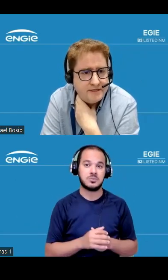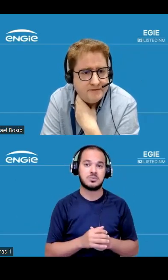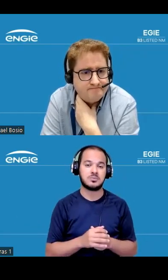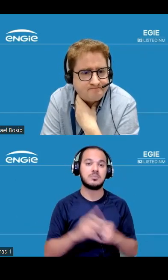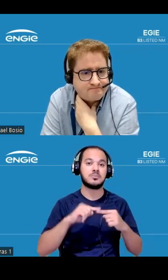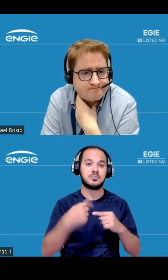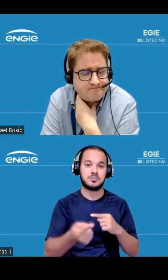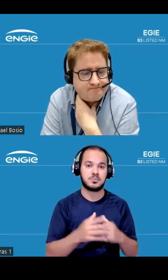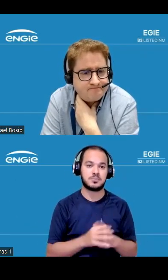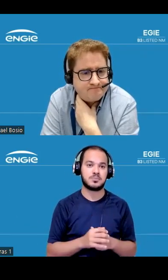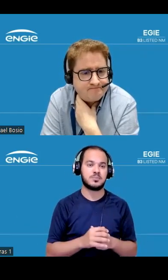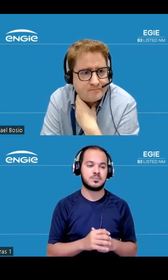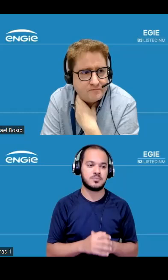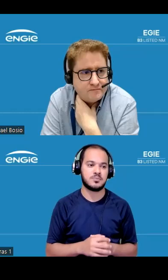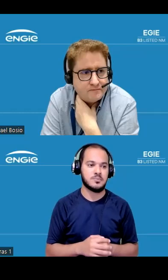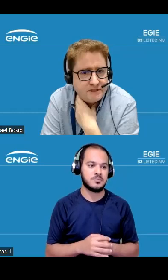slide